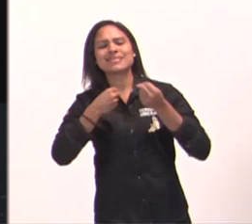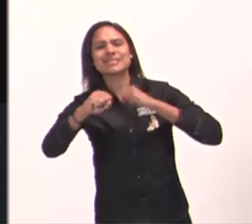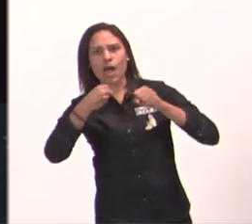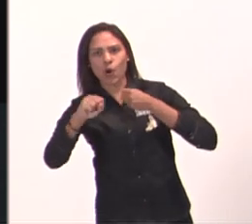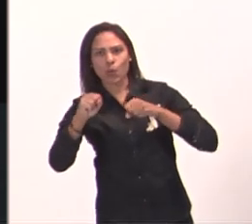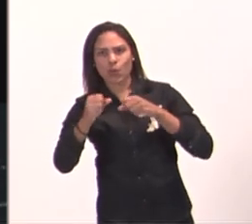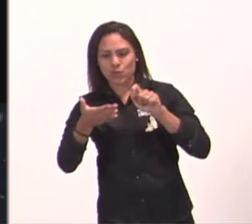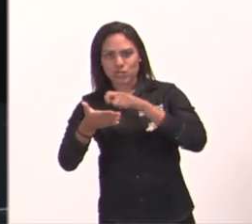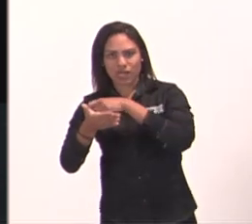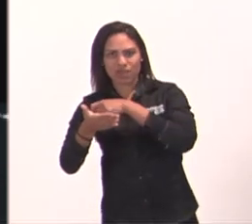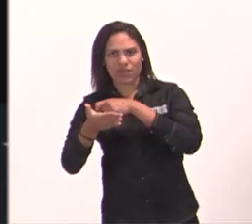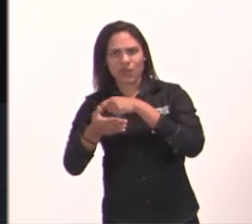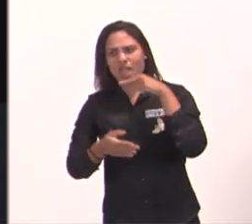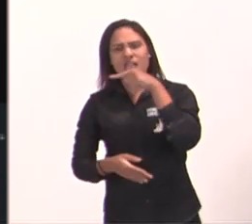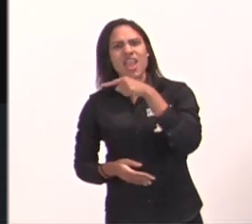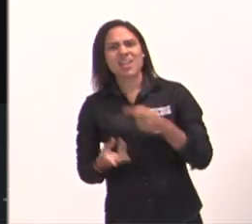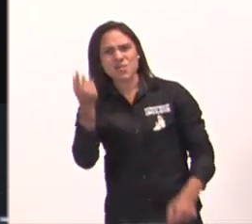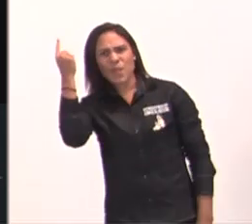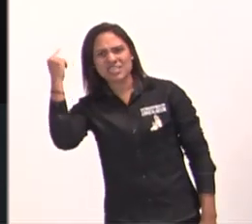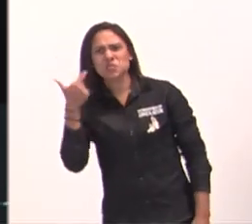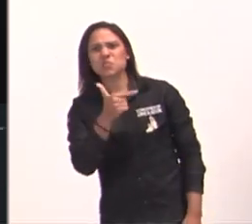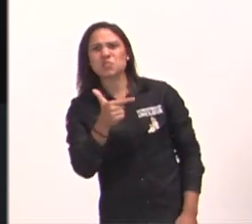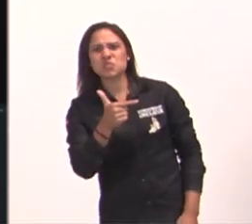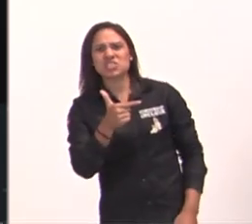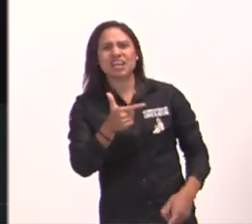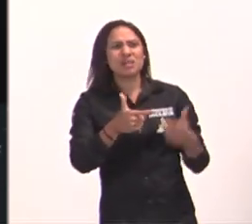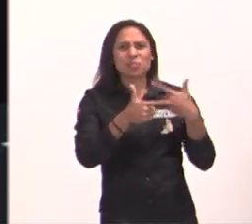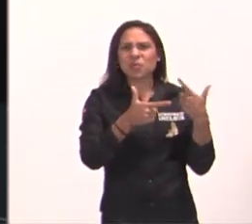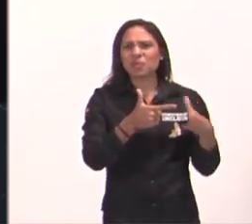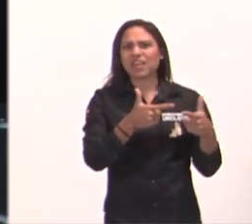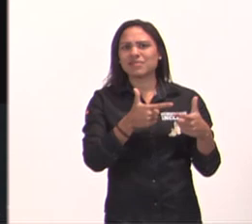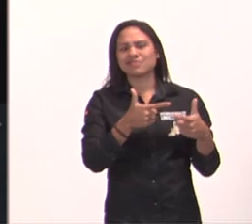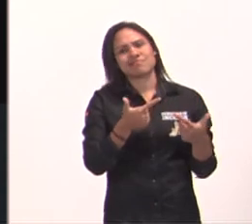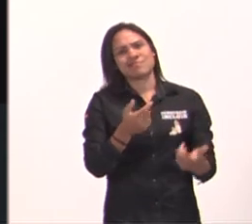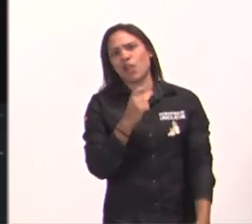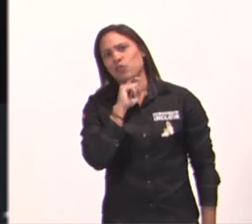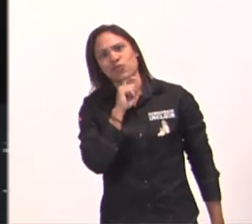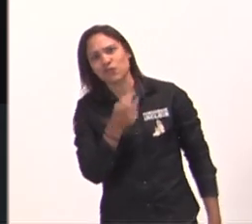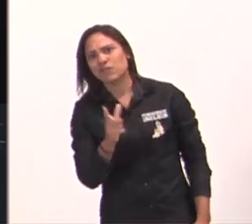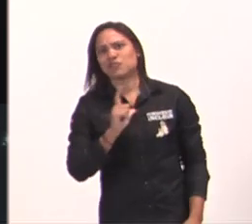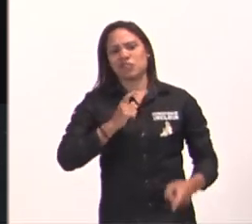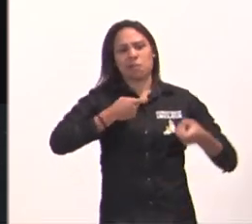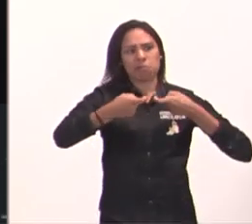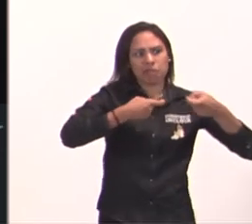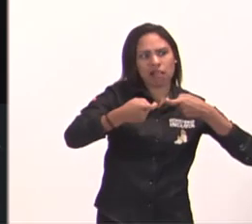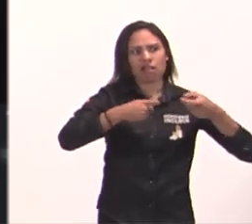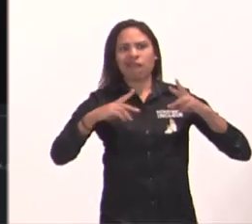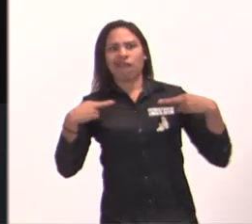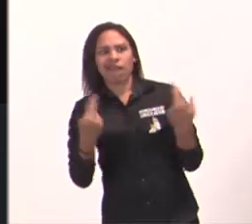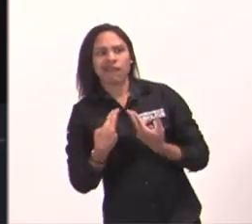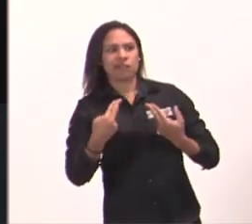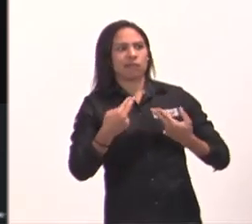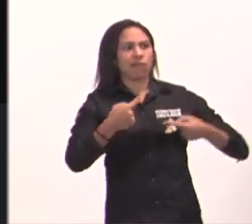Você acha que numa época dessa, de tantos obstáculos, de tantas invasões, de reino contra reino, de tribo contra